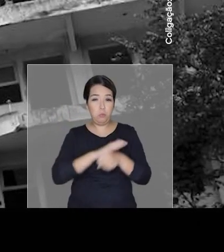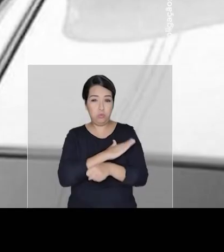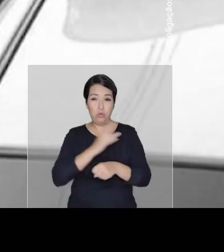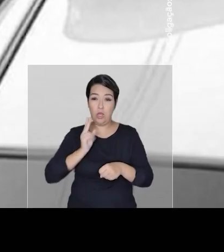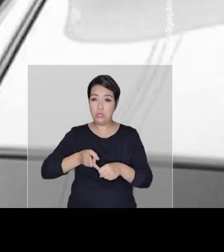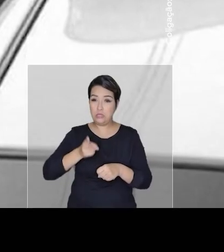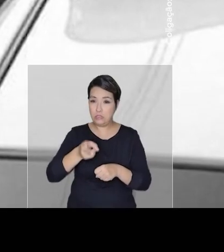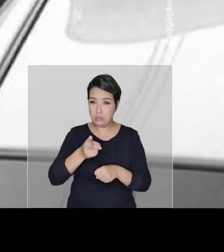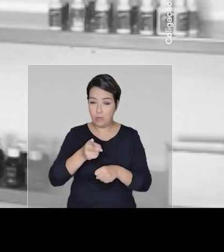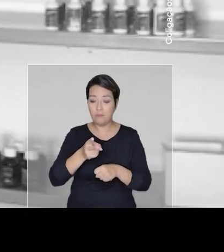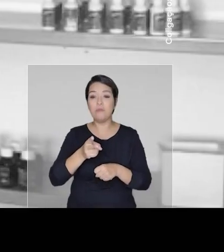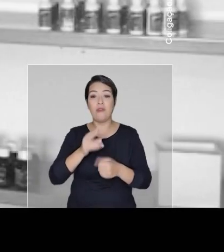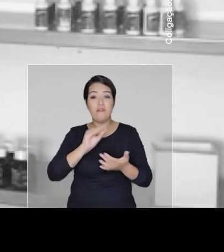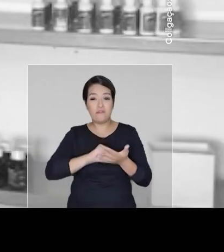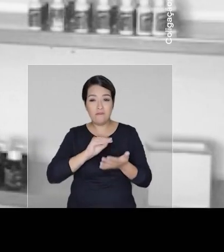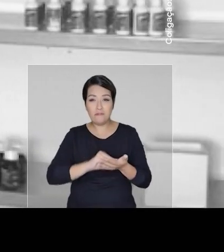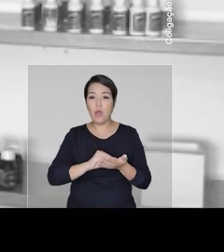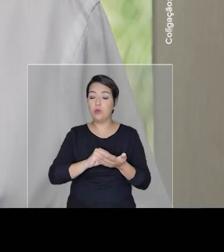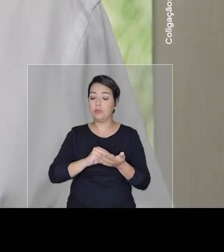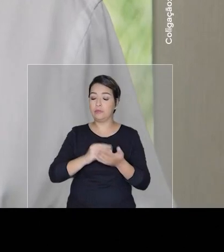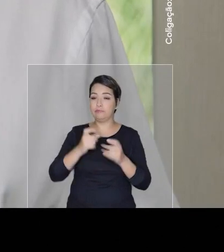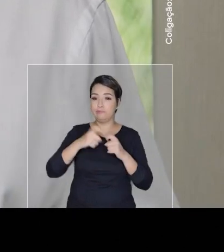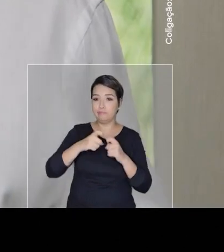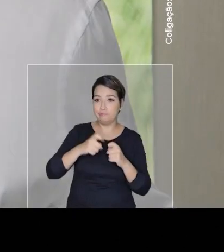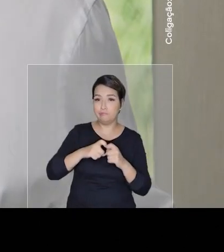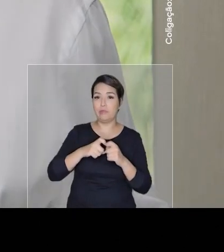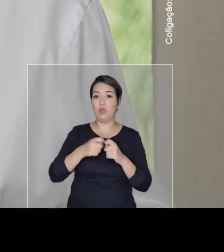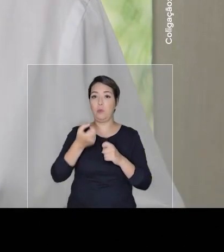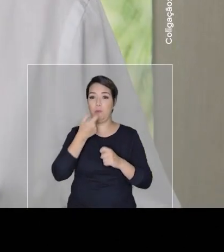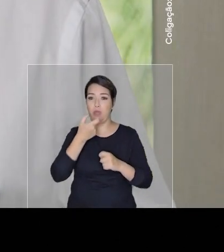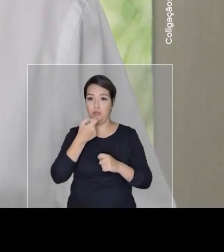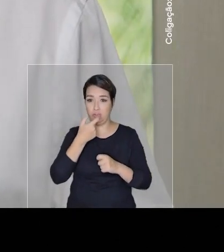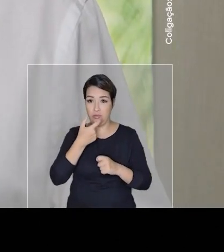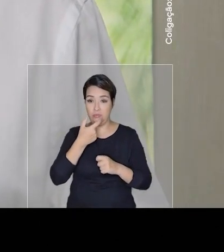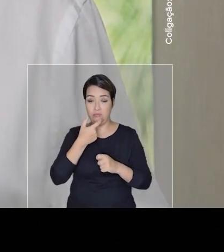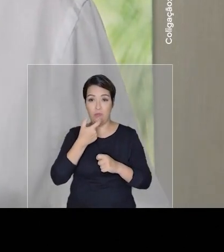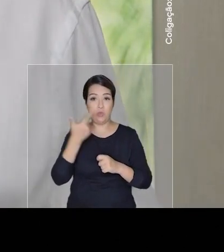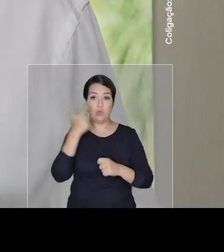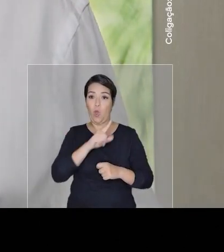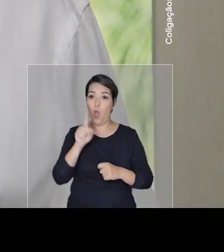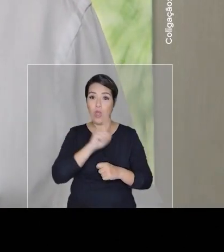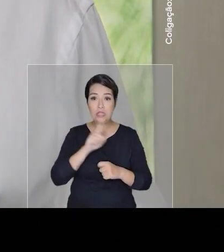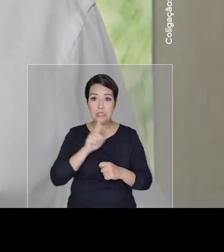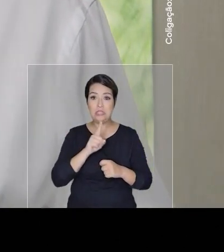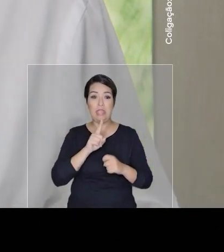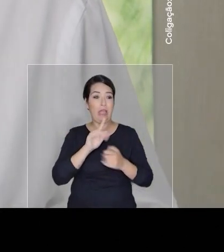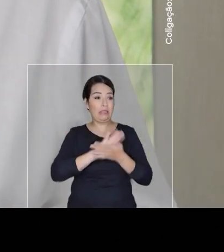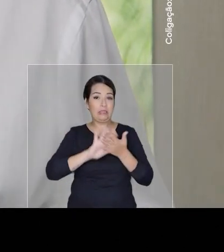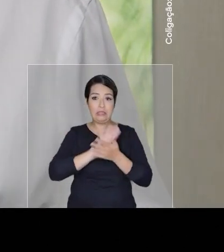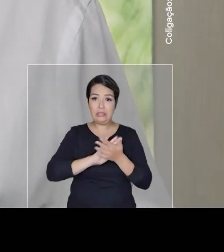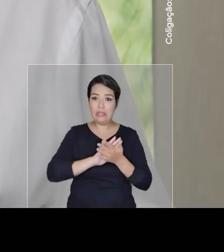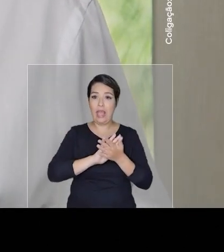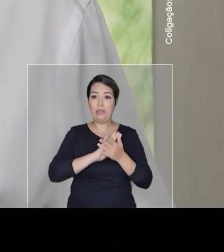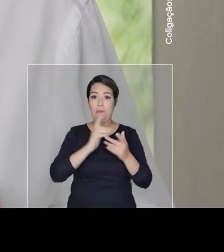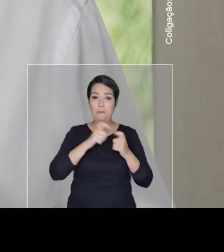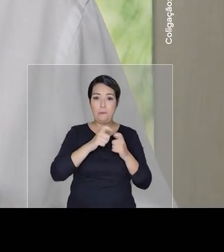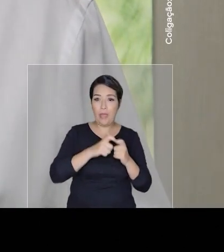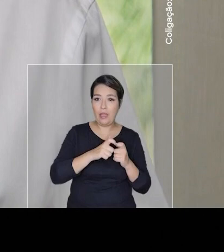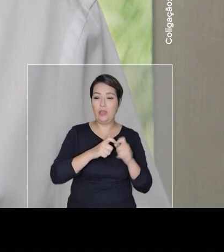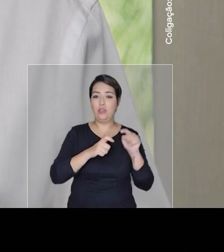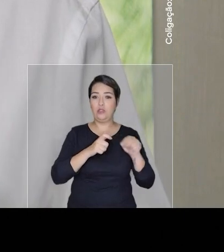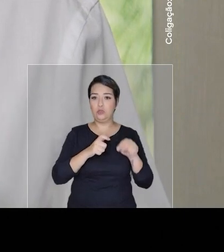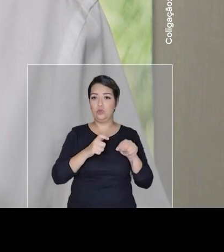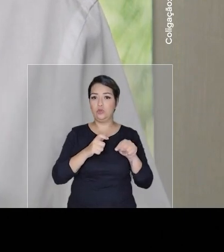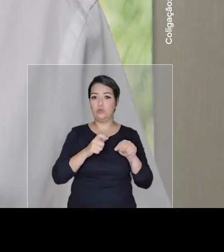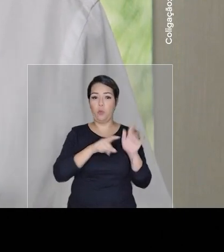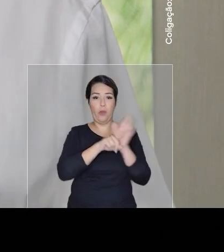faltam médicos e medicamentos ninguém consegue marcar uma consulta um exame ou uma cirurgia sem um